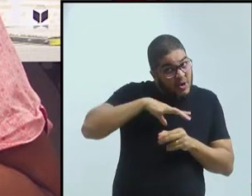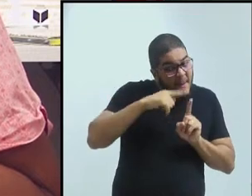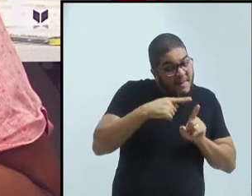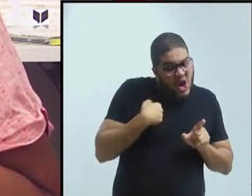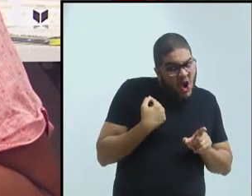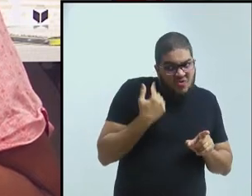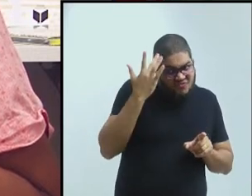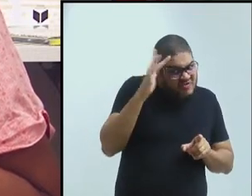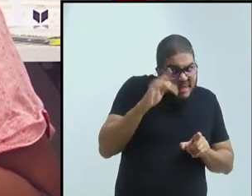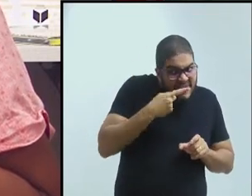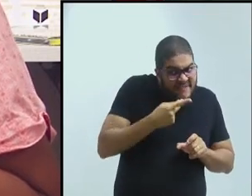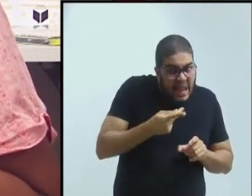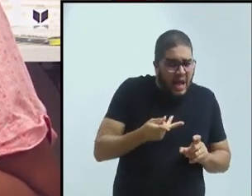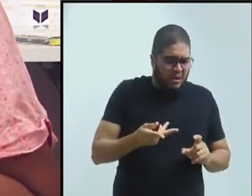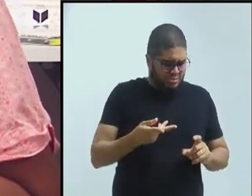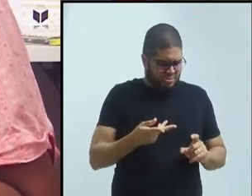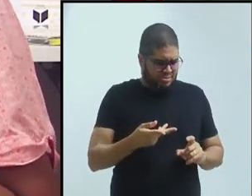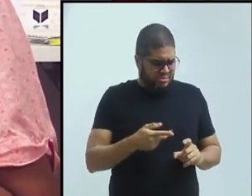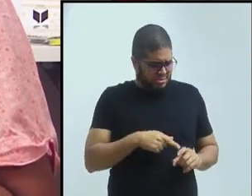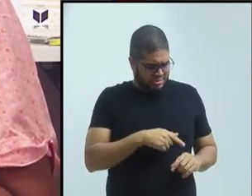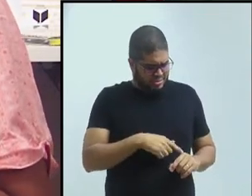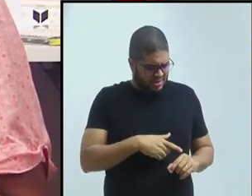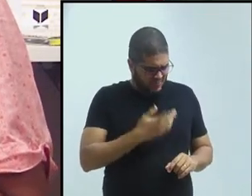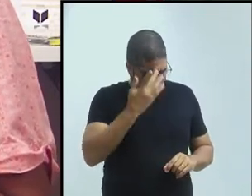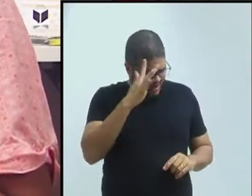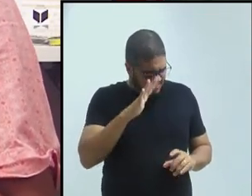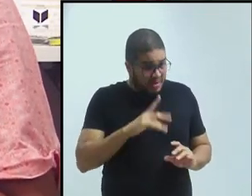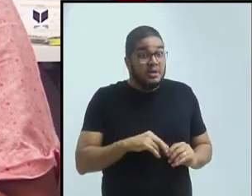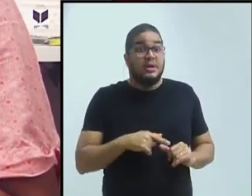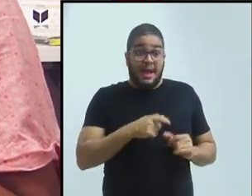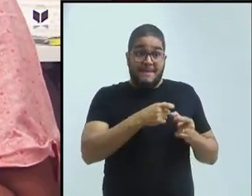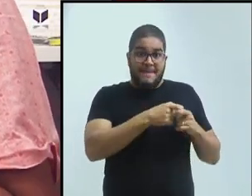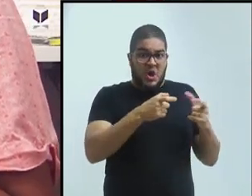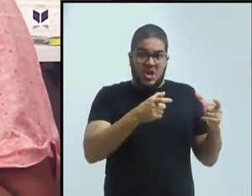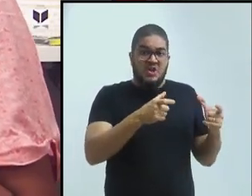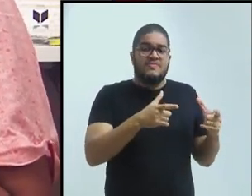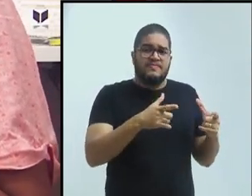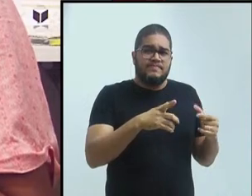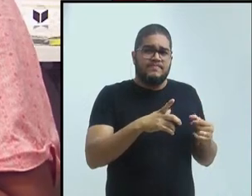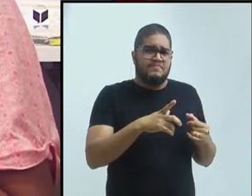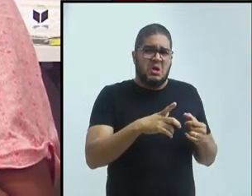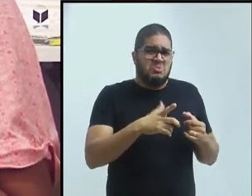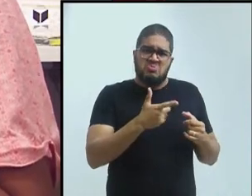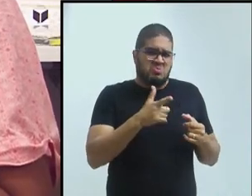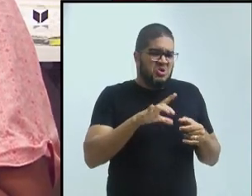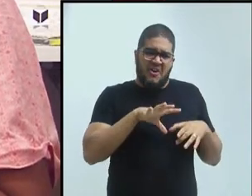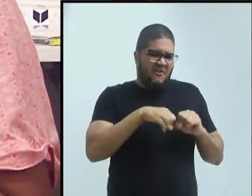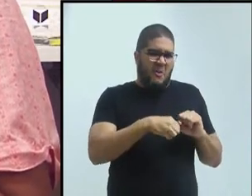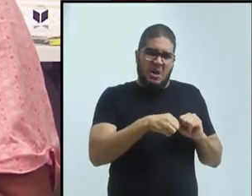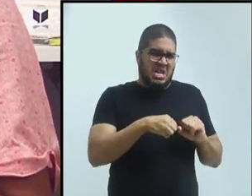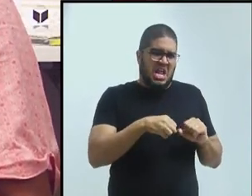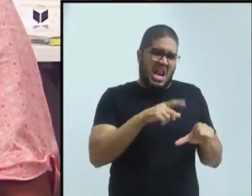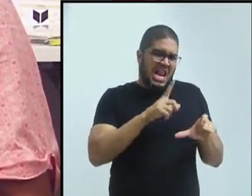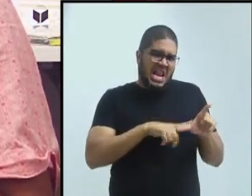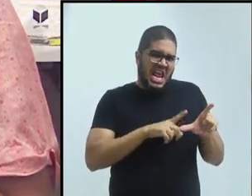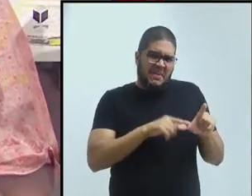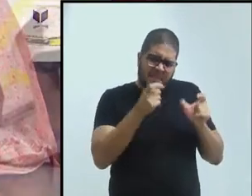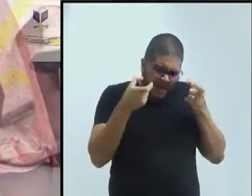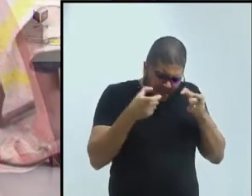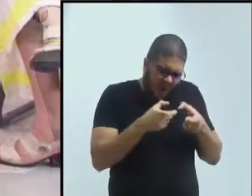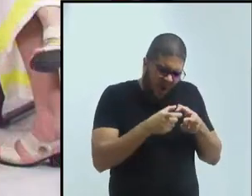formação em letras, a maioria eram... E eles eram bombeiros, policiais, muitos militares,